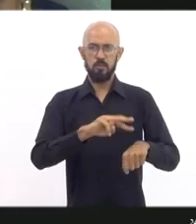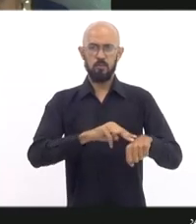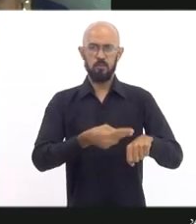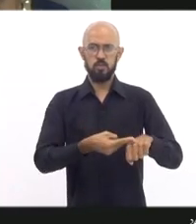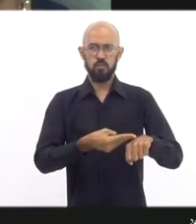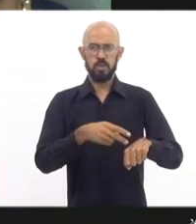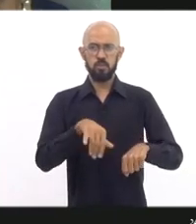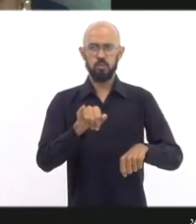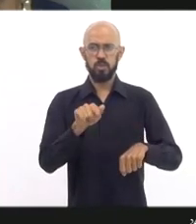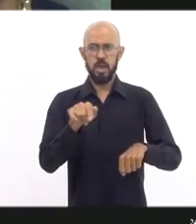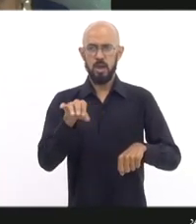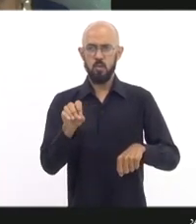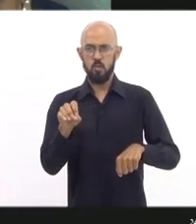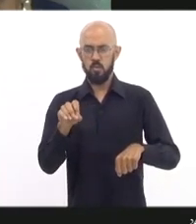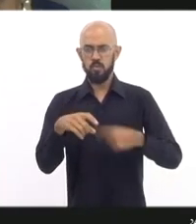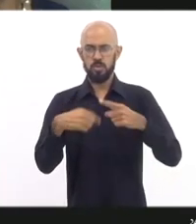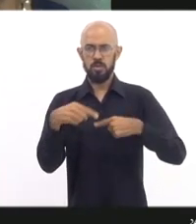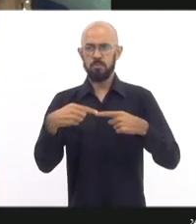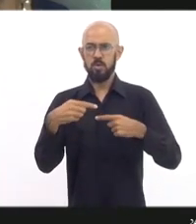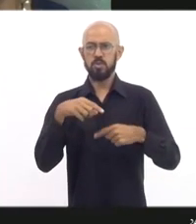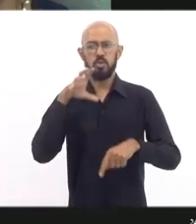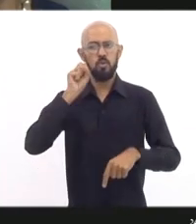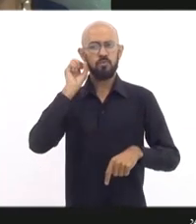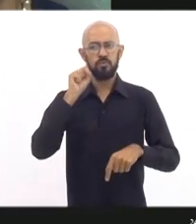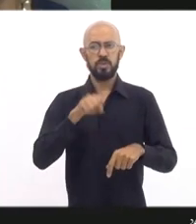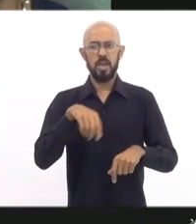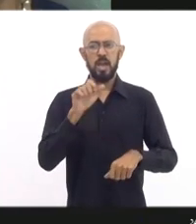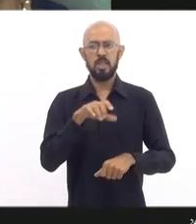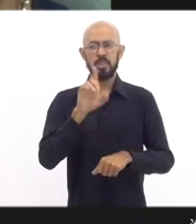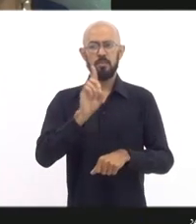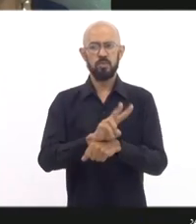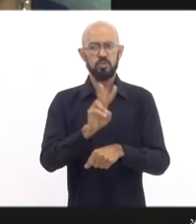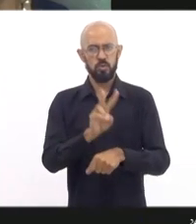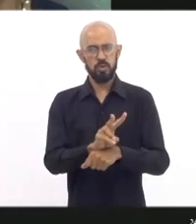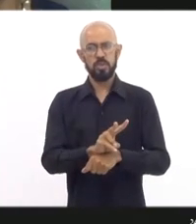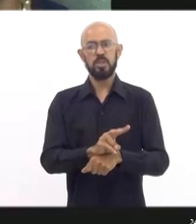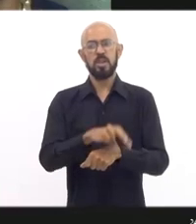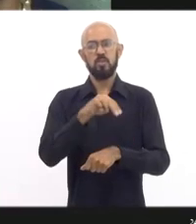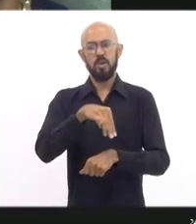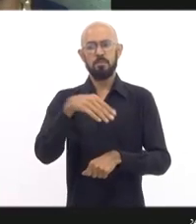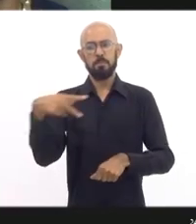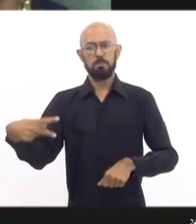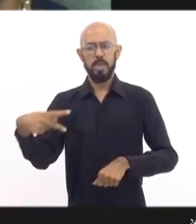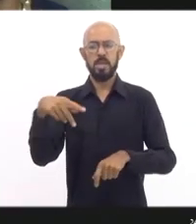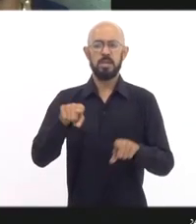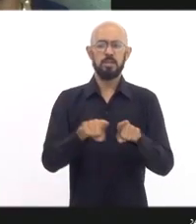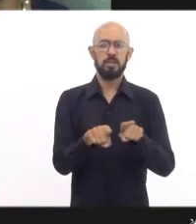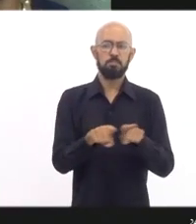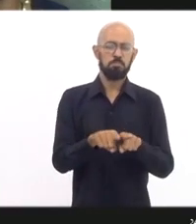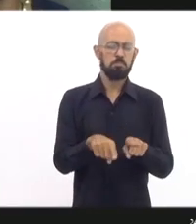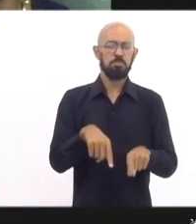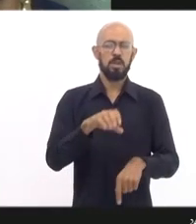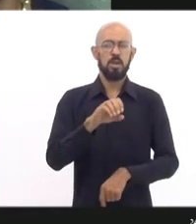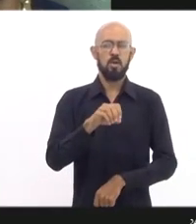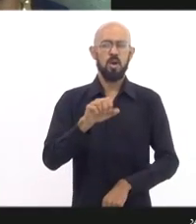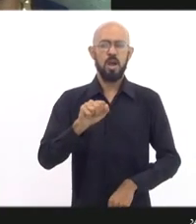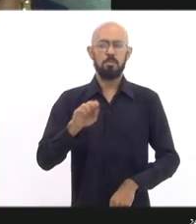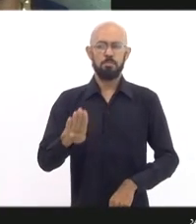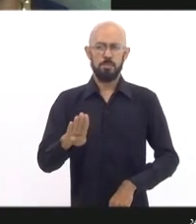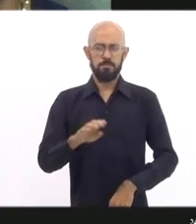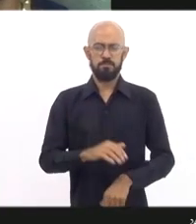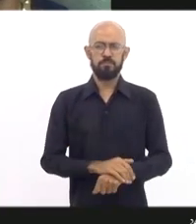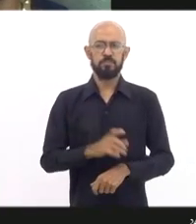a Defensoria, o MP, a OAB e, depois, nós, parlamentares e as